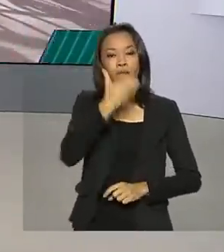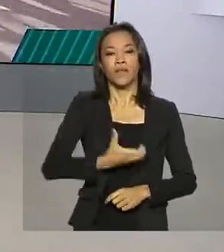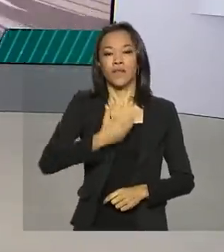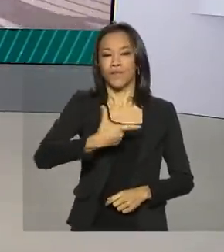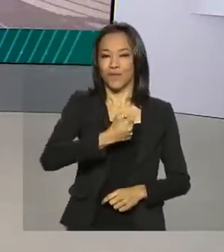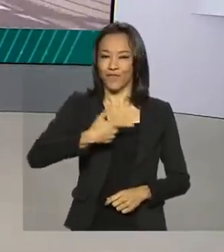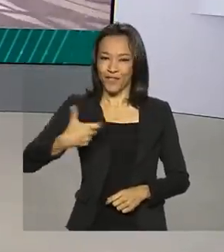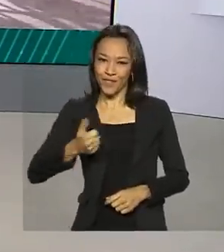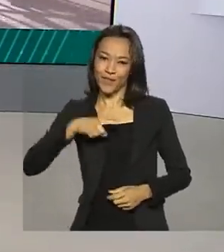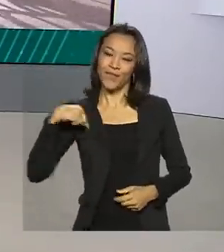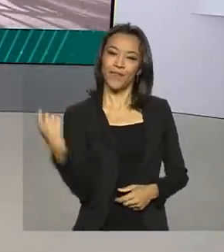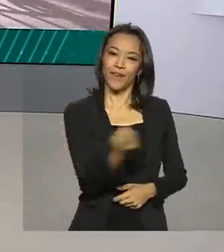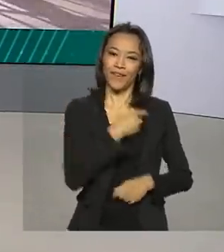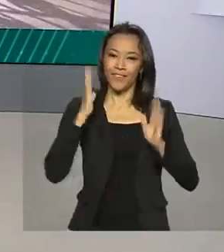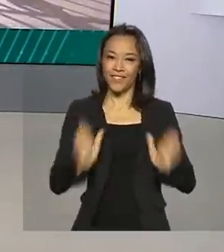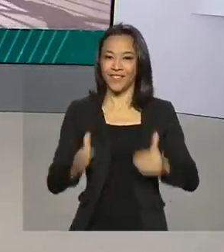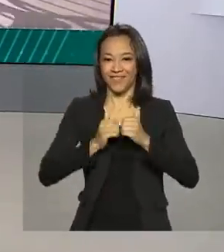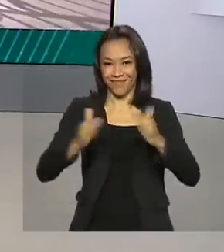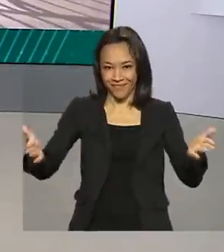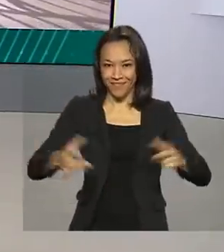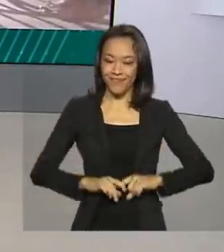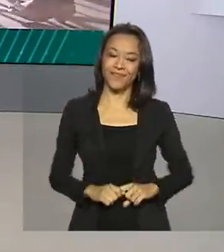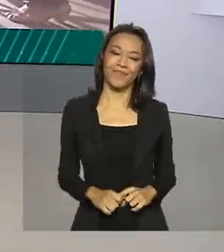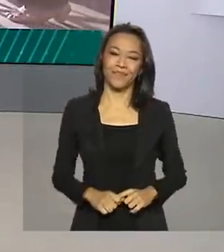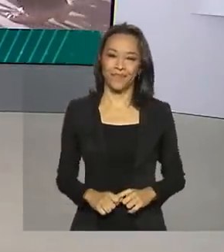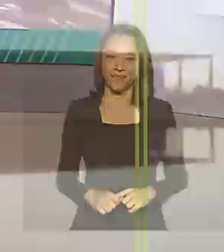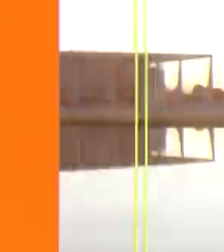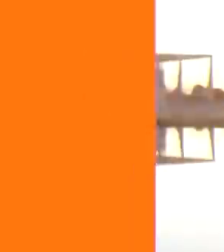2021, o Brasil em Dia está começando.